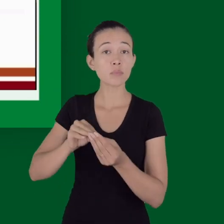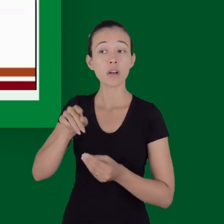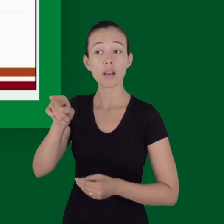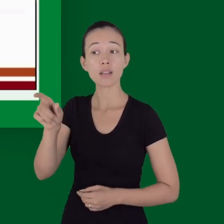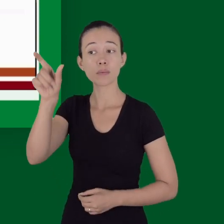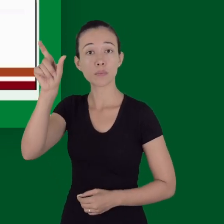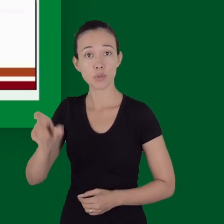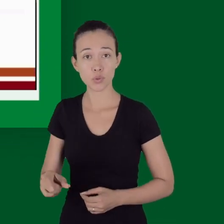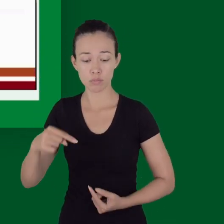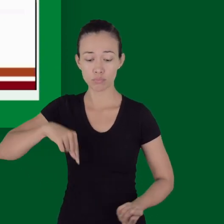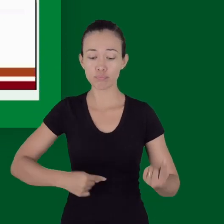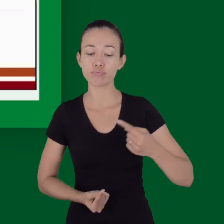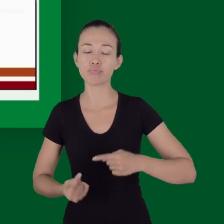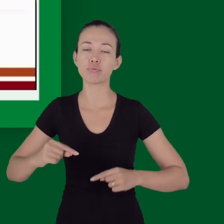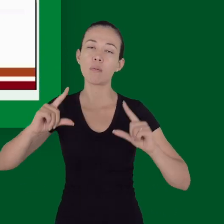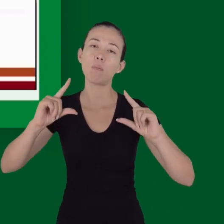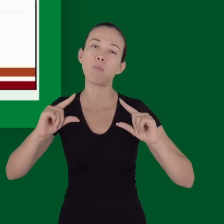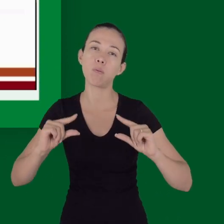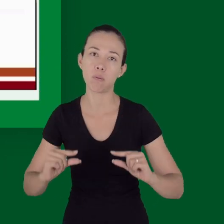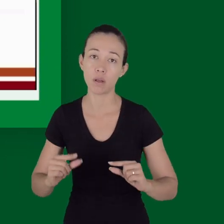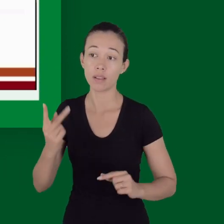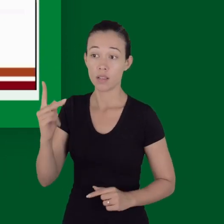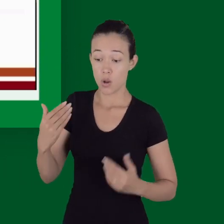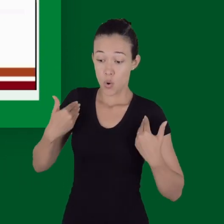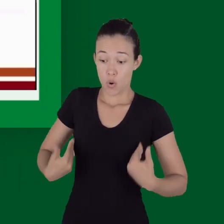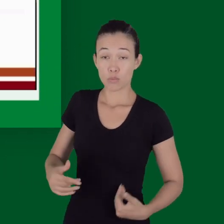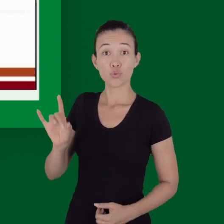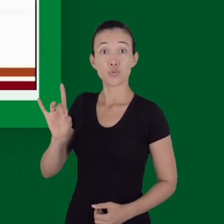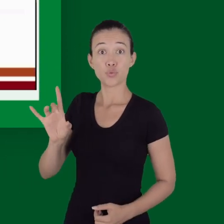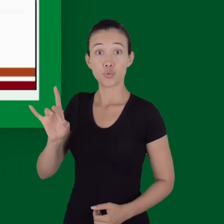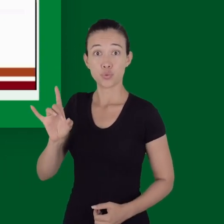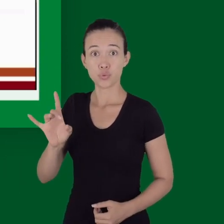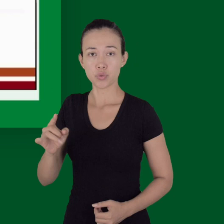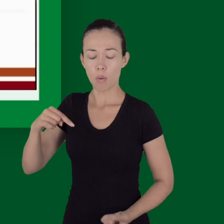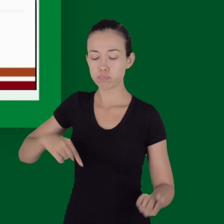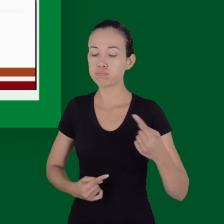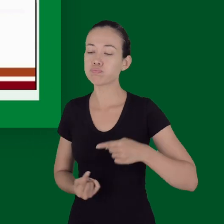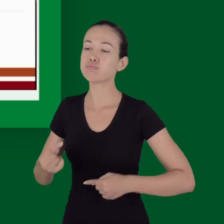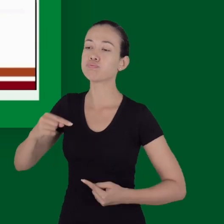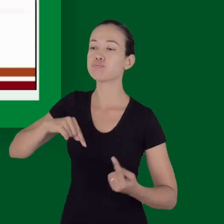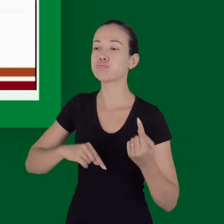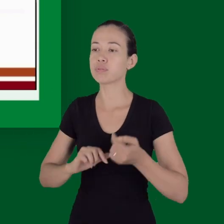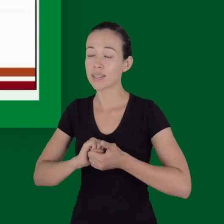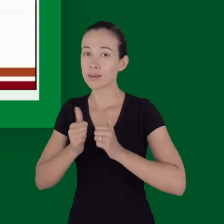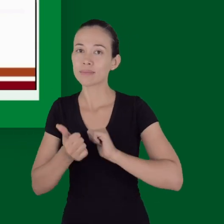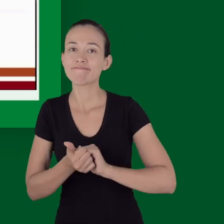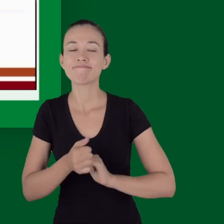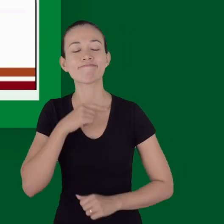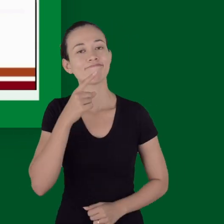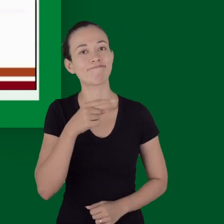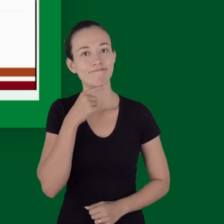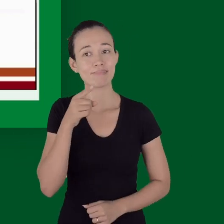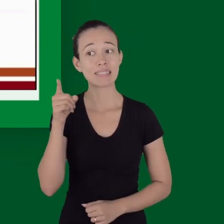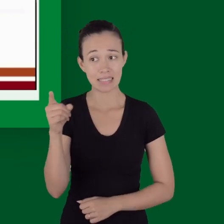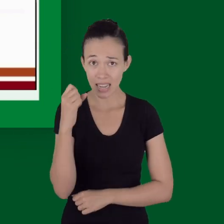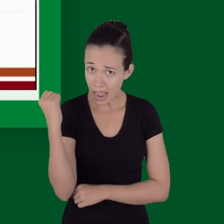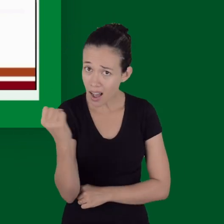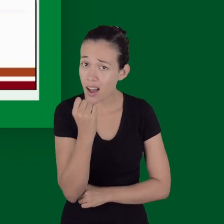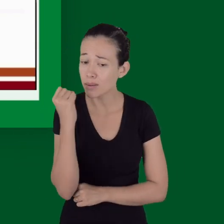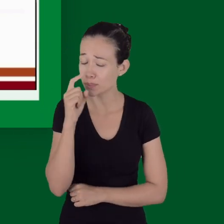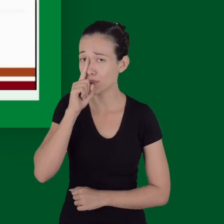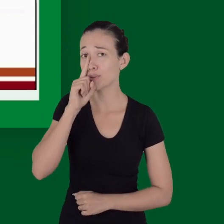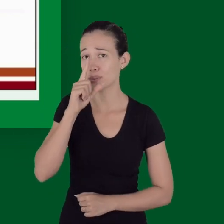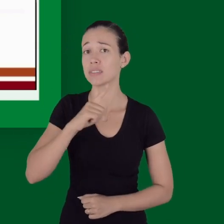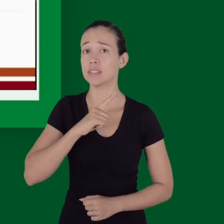está reduzida, isso indica que o paciente não consegue mais compensar essa hipovolemia e hipoperfusão. Então, o paciente é bem mais